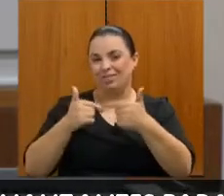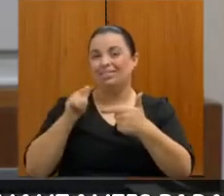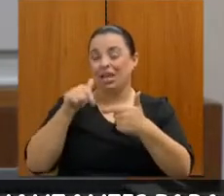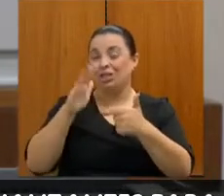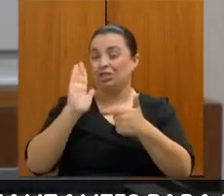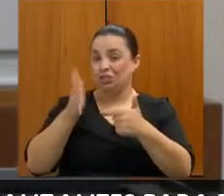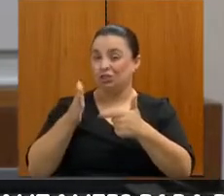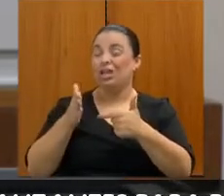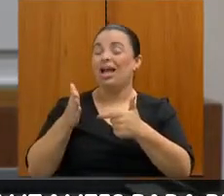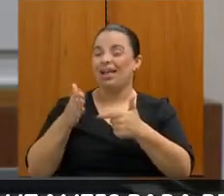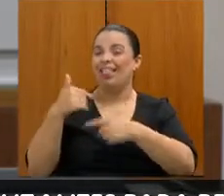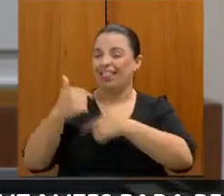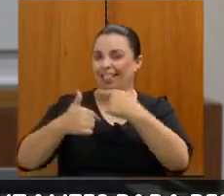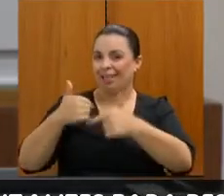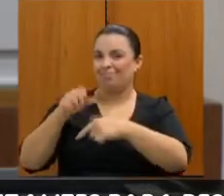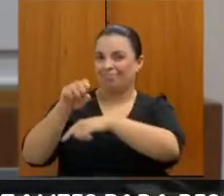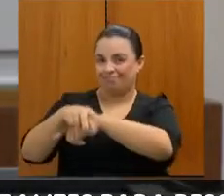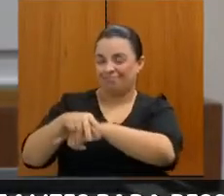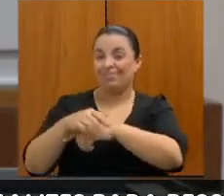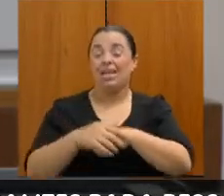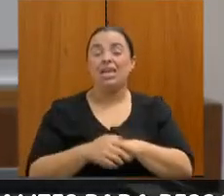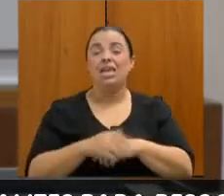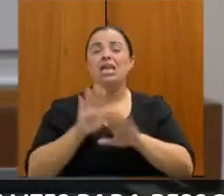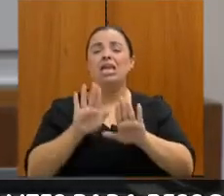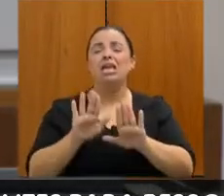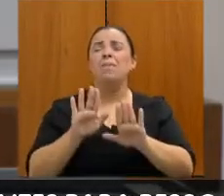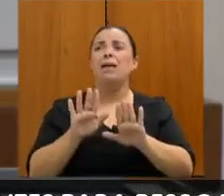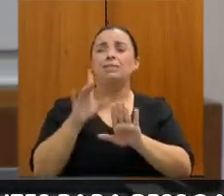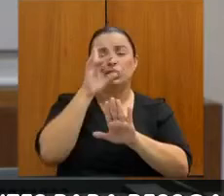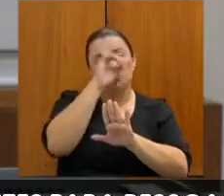E a gente percebe uma grande dificuldade,